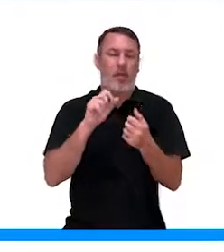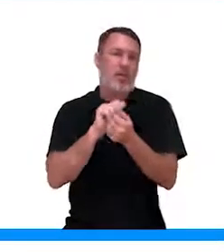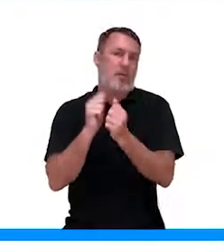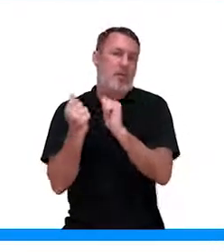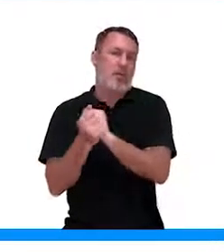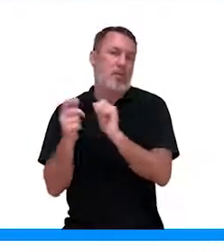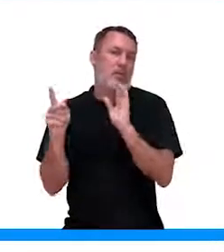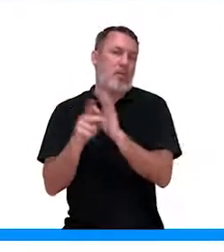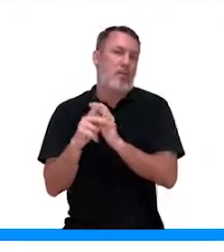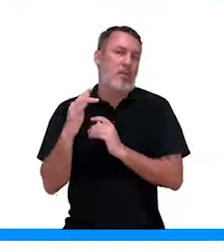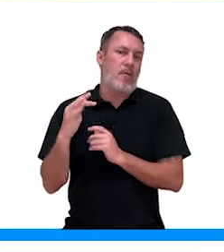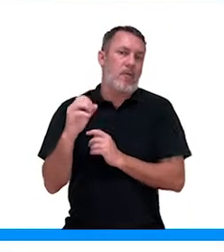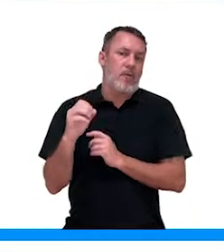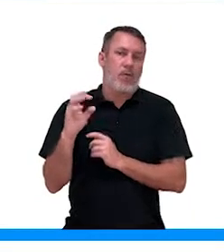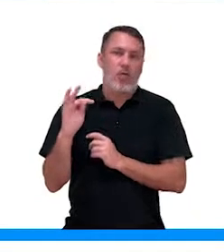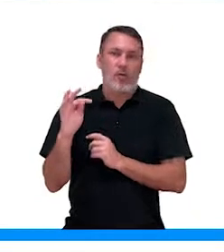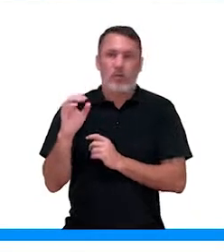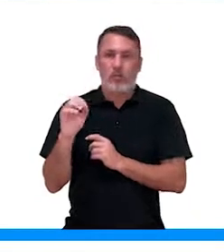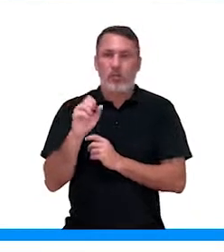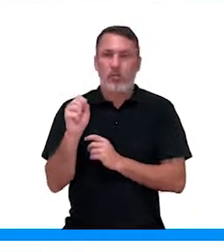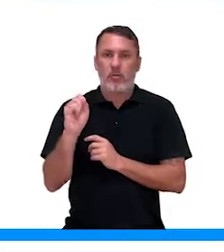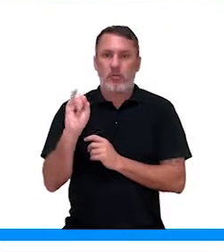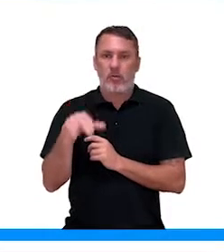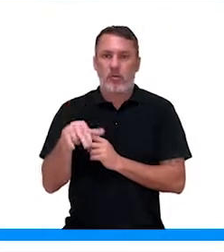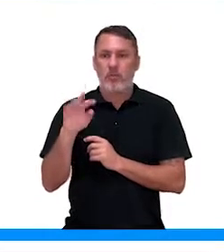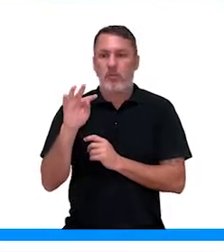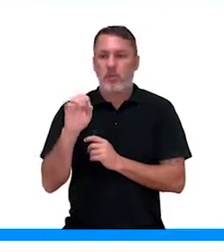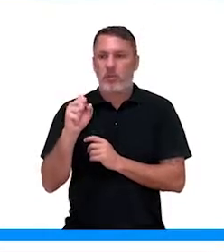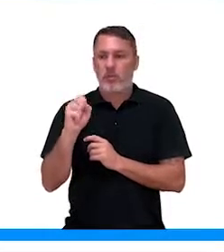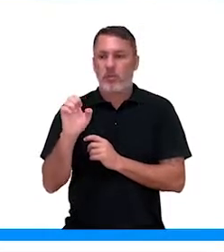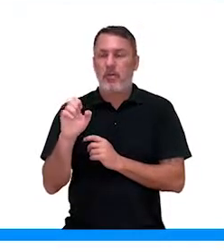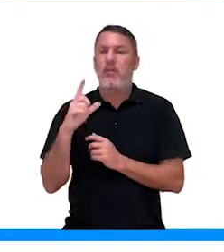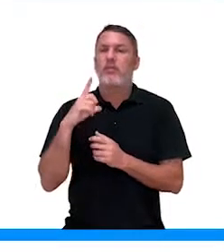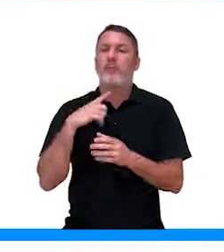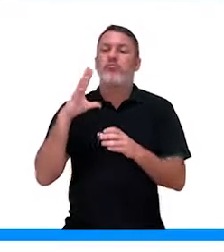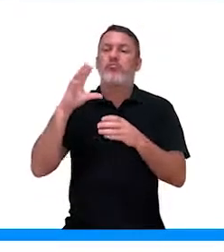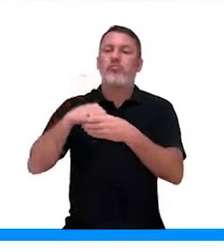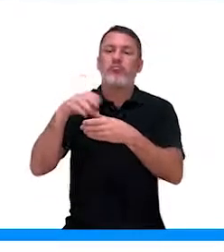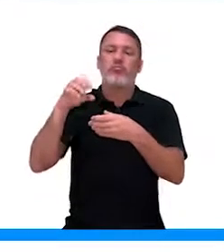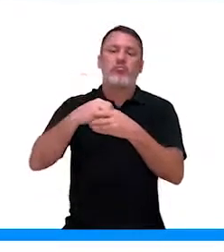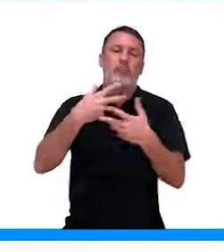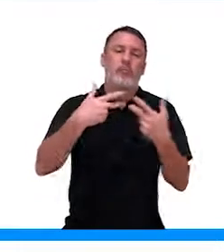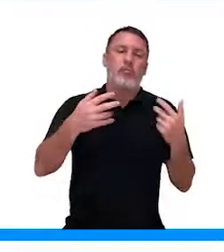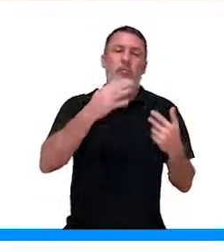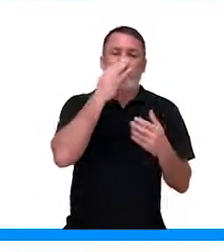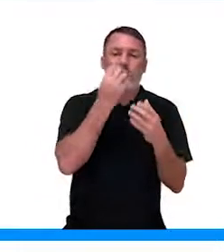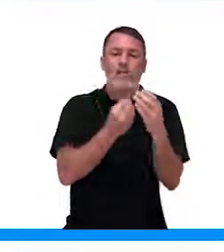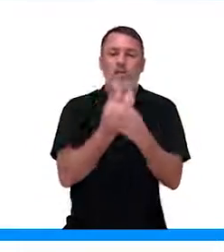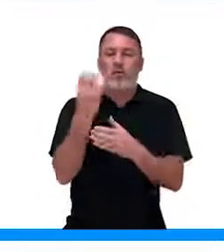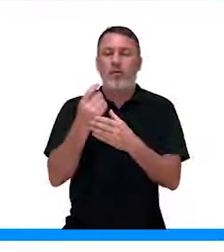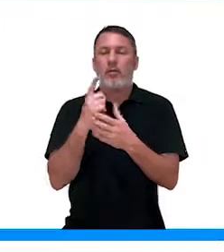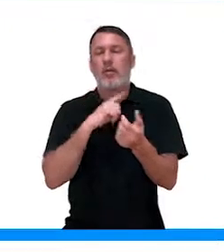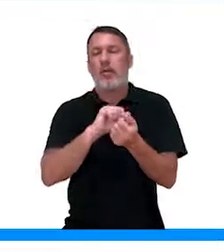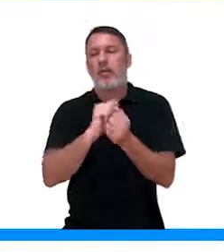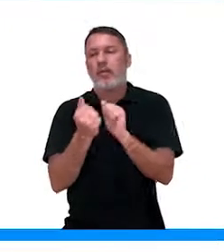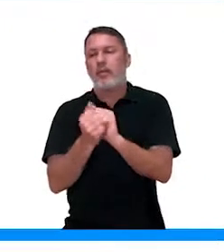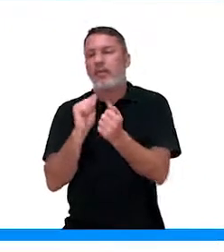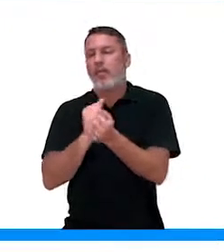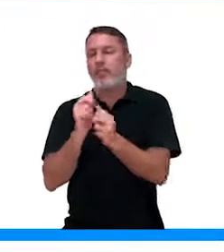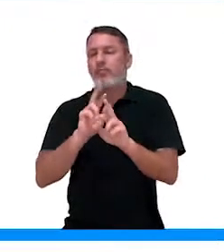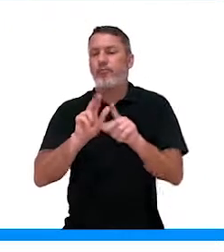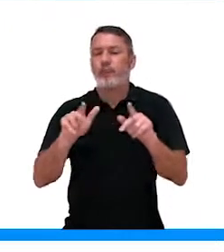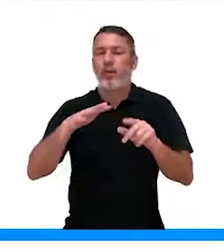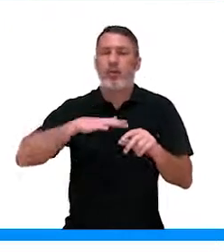é uma adaptação para a fotossíntese. Inclusive, a gente tem vários metabolismo de plantas que estão adaptadas aos mais diferentes